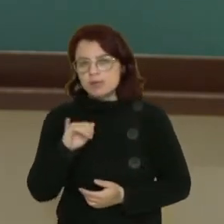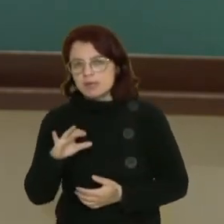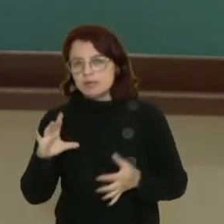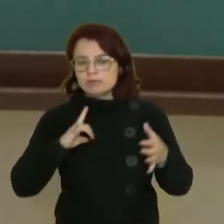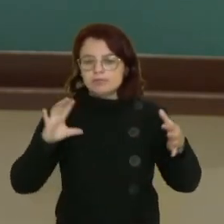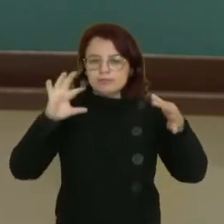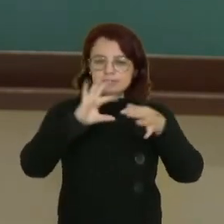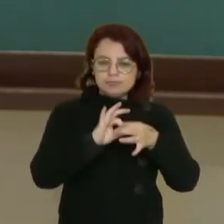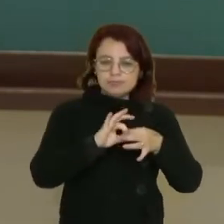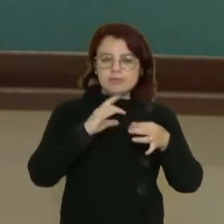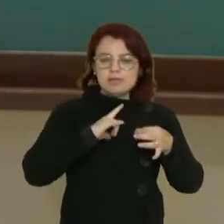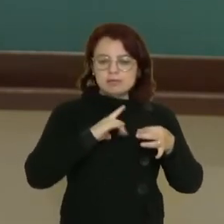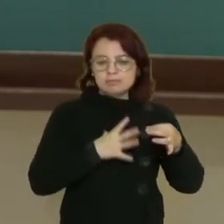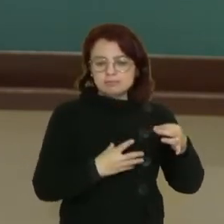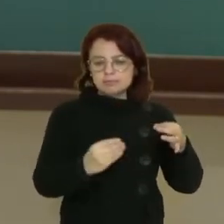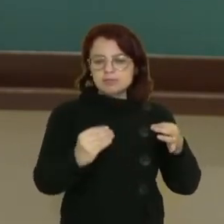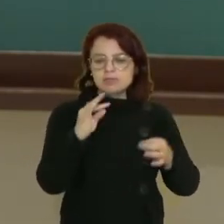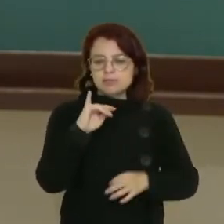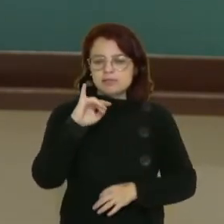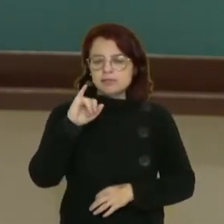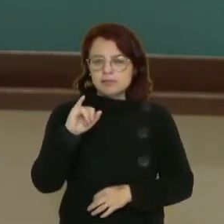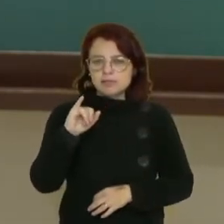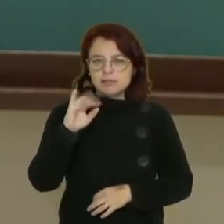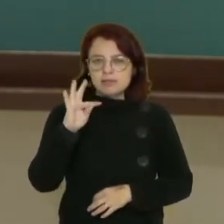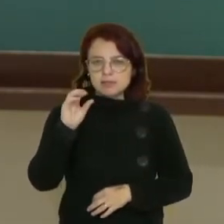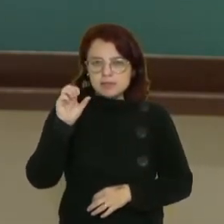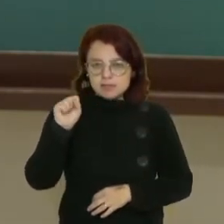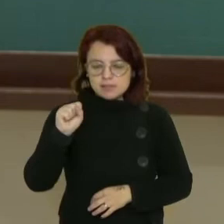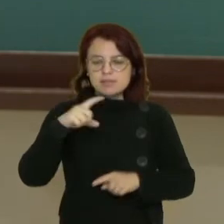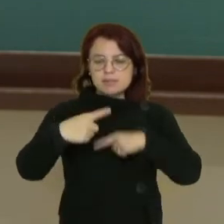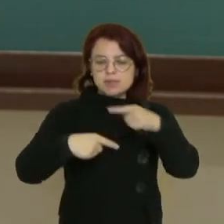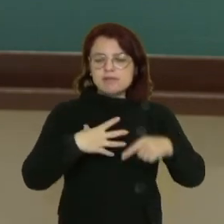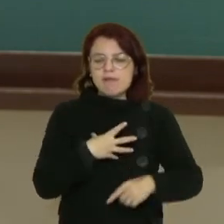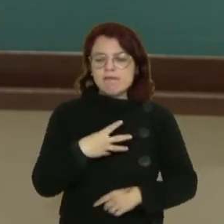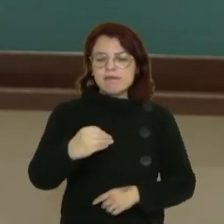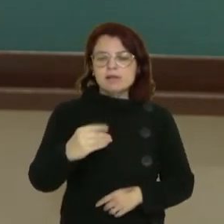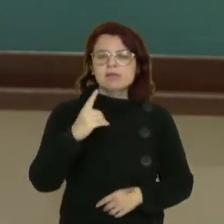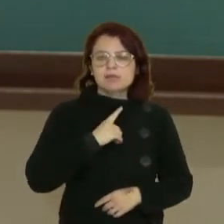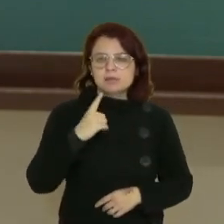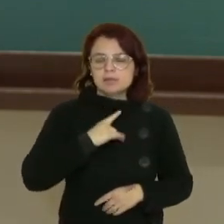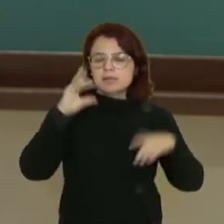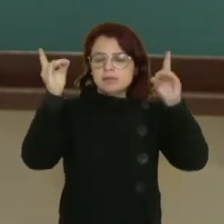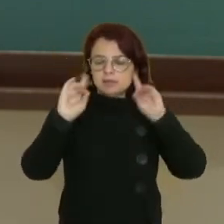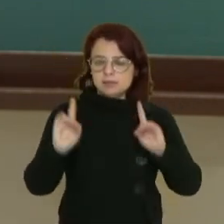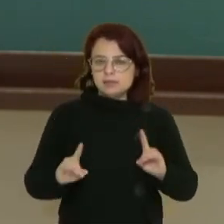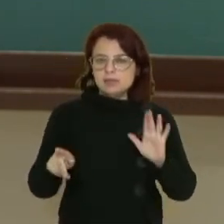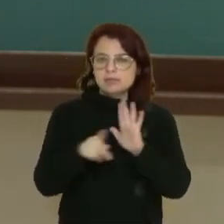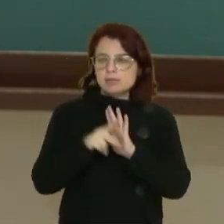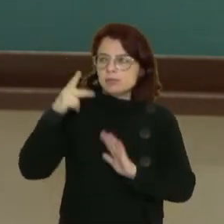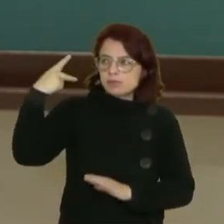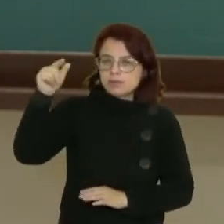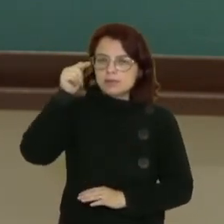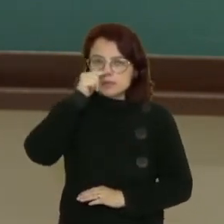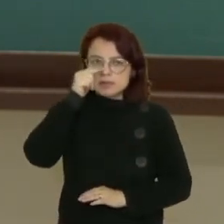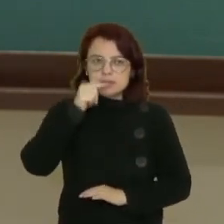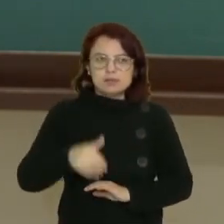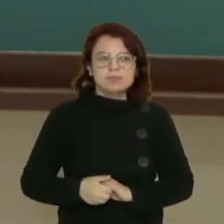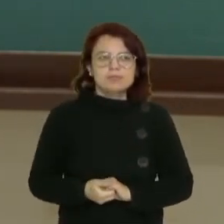titãs. A partir dos titãs, surgiram os deuses. Os deuses gregos eram filhos do Cronos,